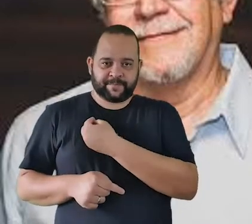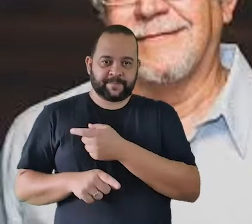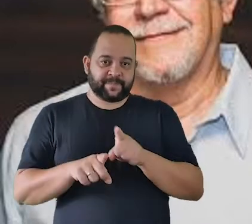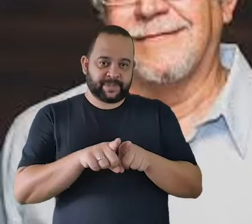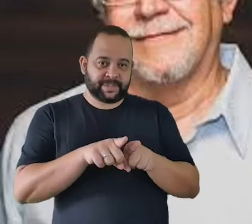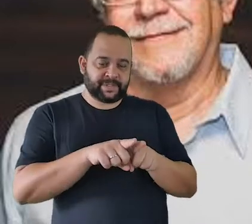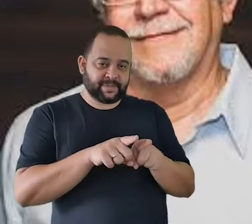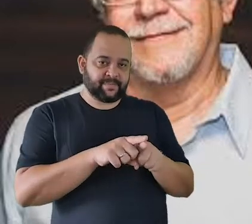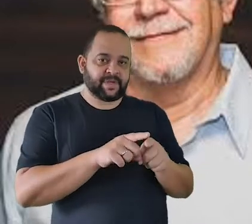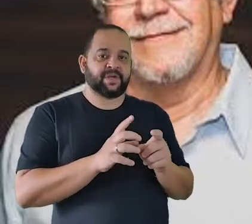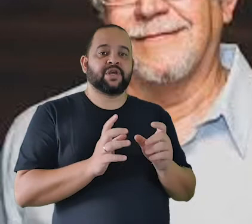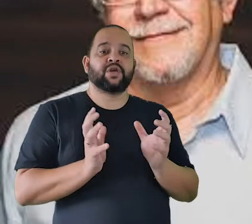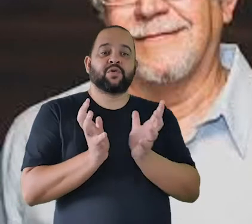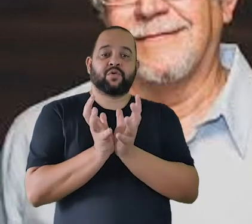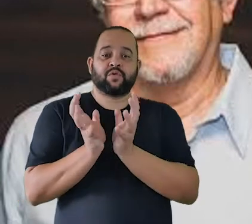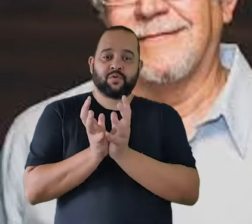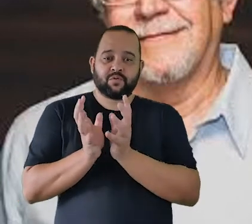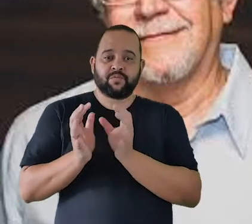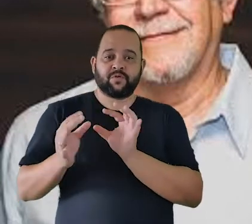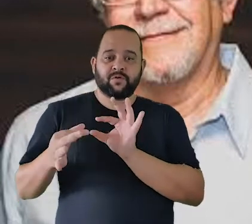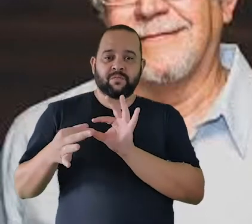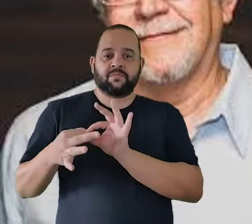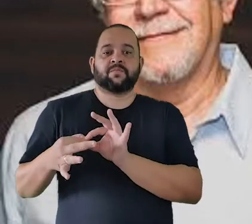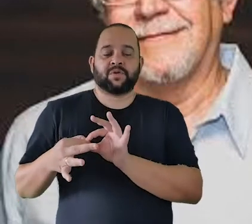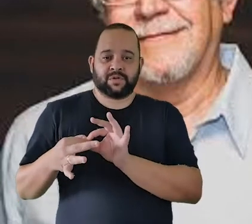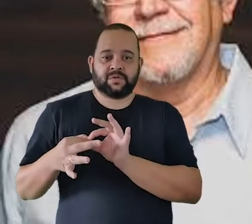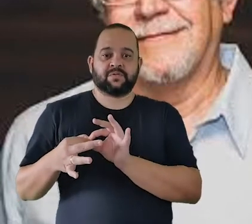o pessoal ligado ao Mário de Andrade,